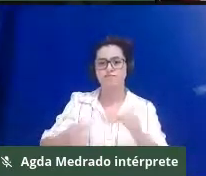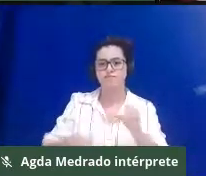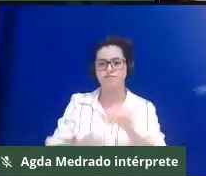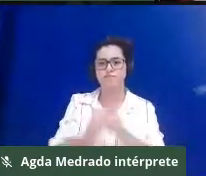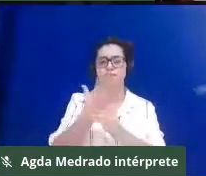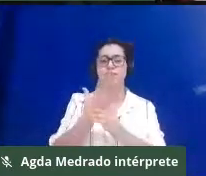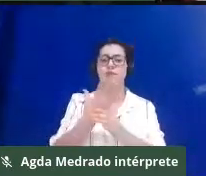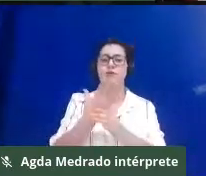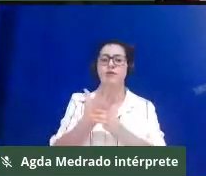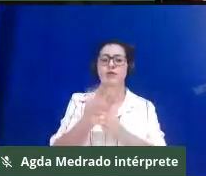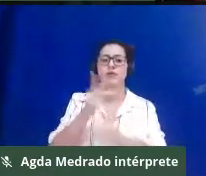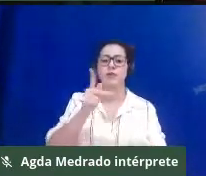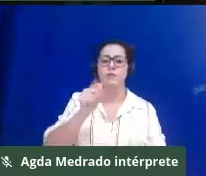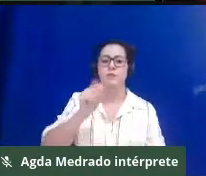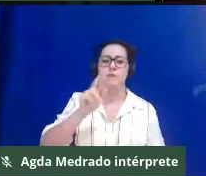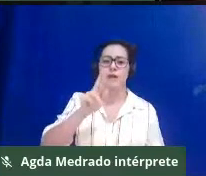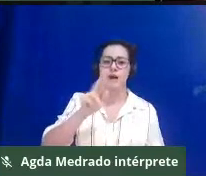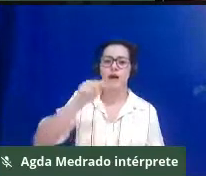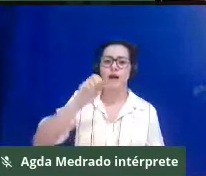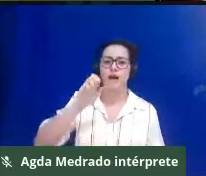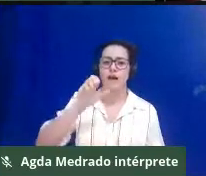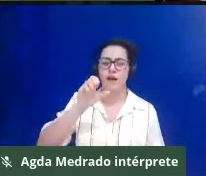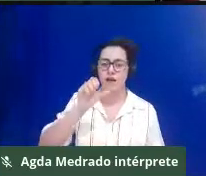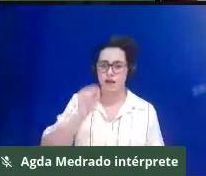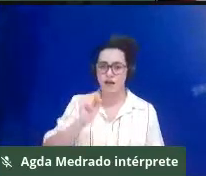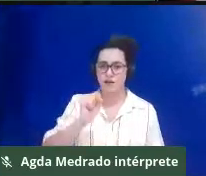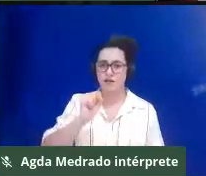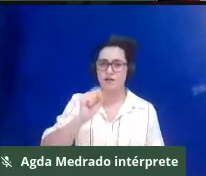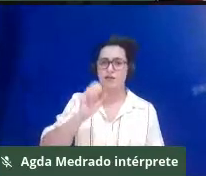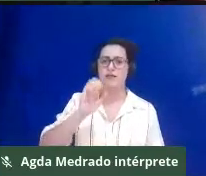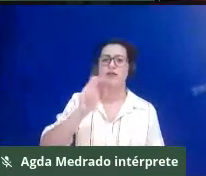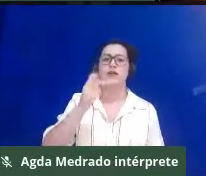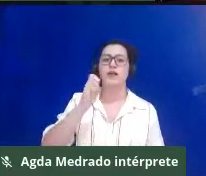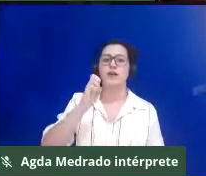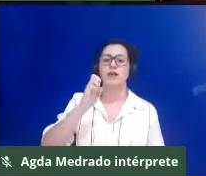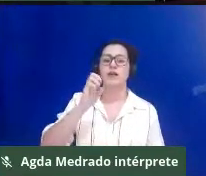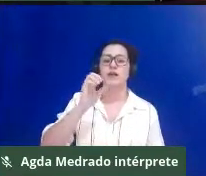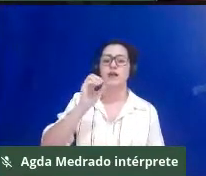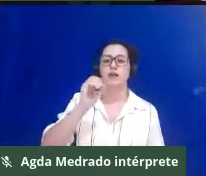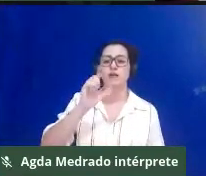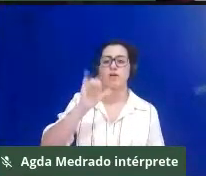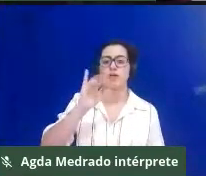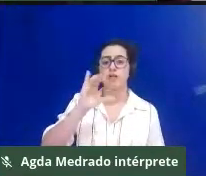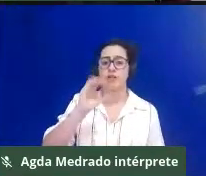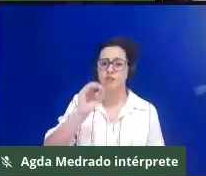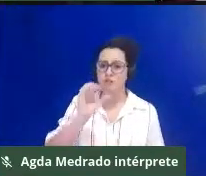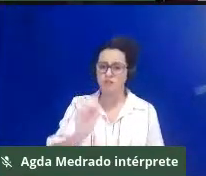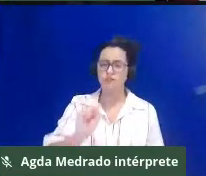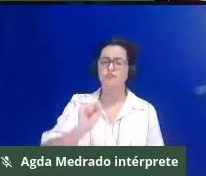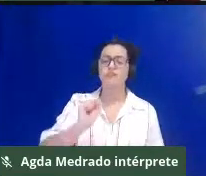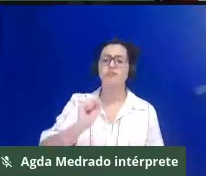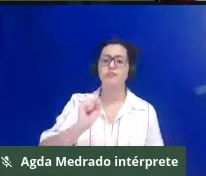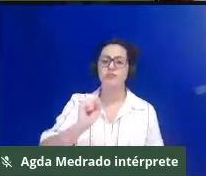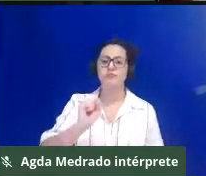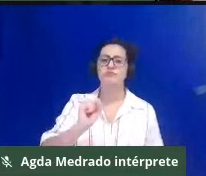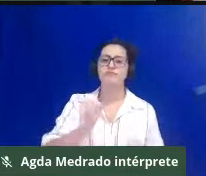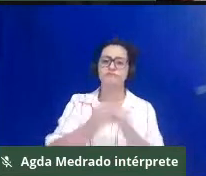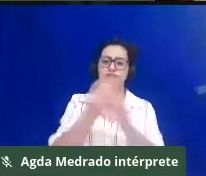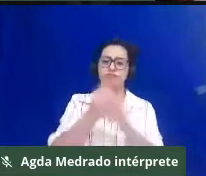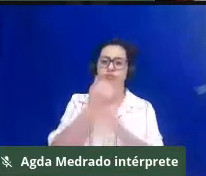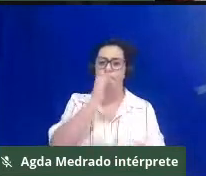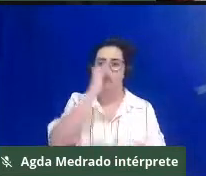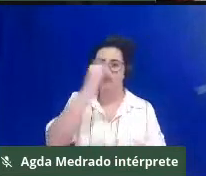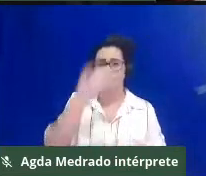Através de parques eólicos, quando você tem também isso, o investimento do grande capital através da viabilização do